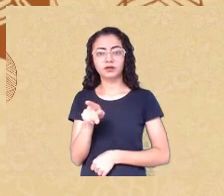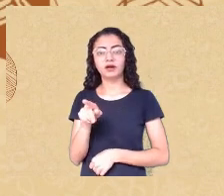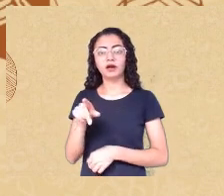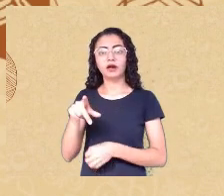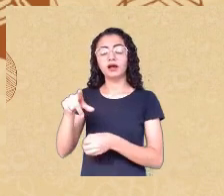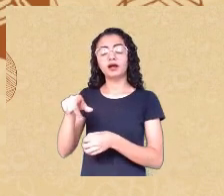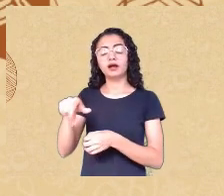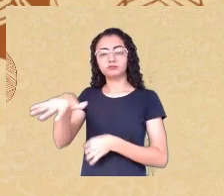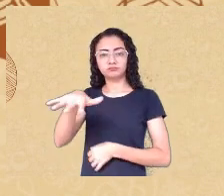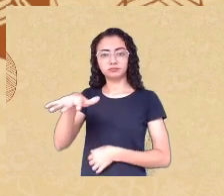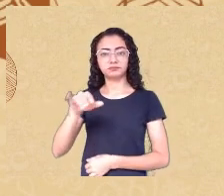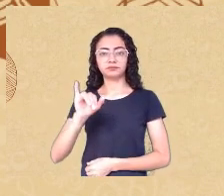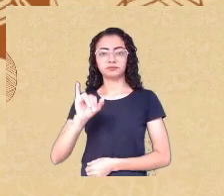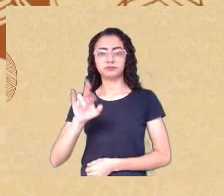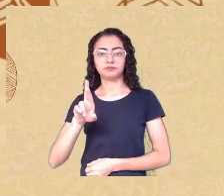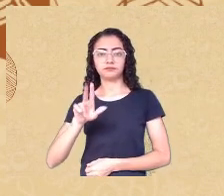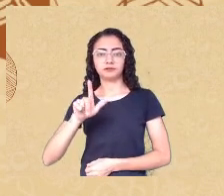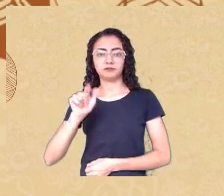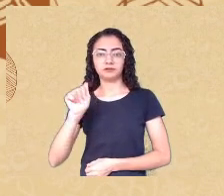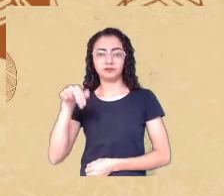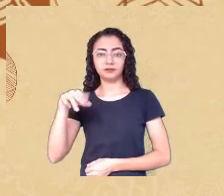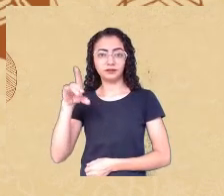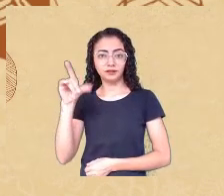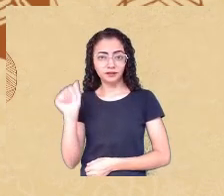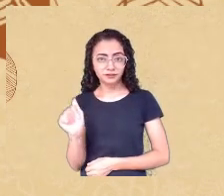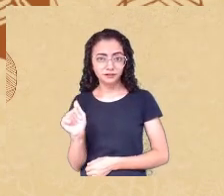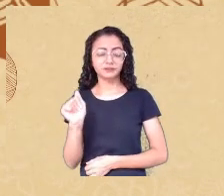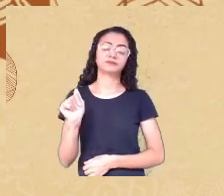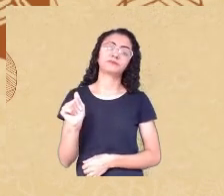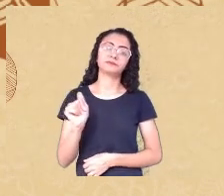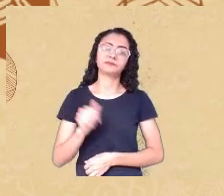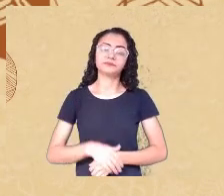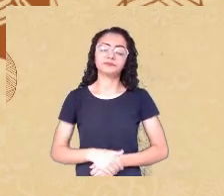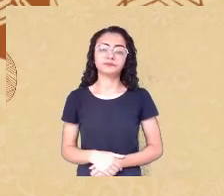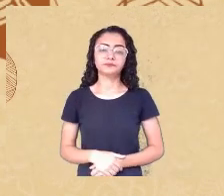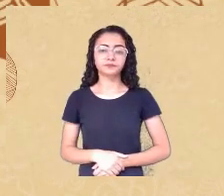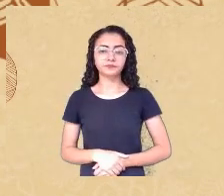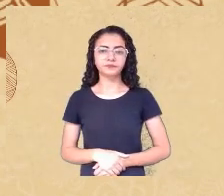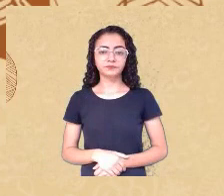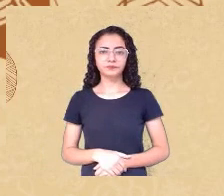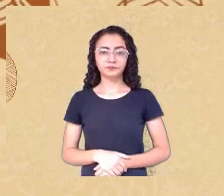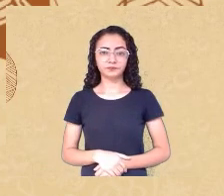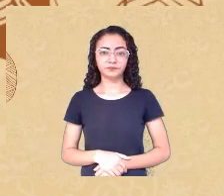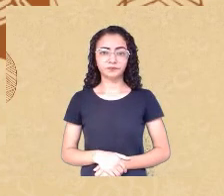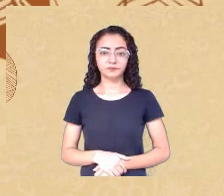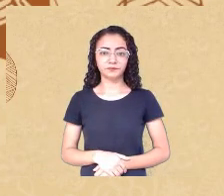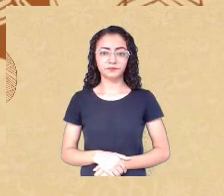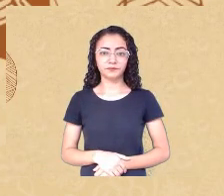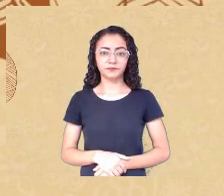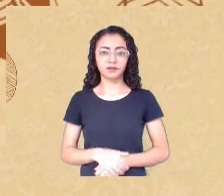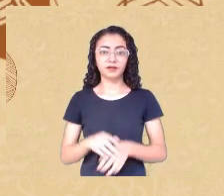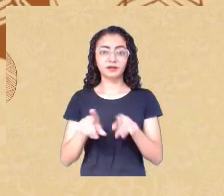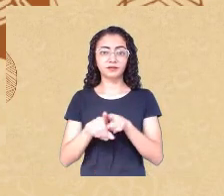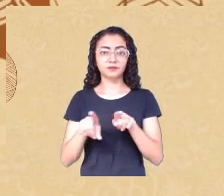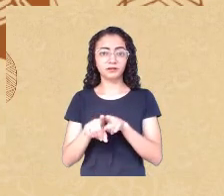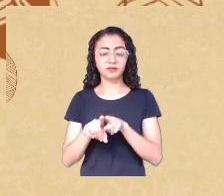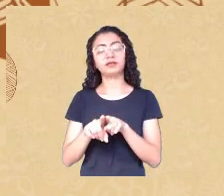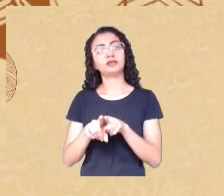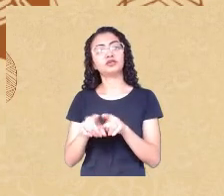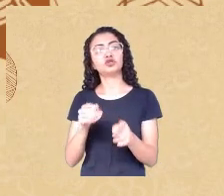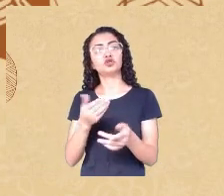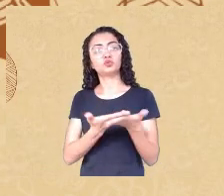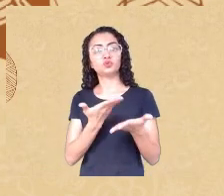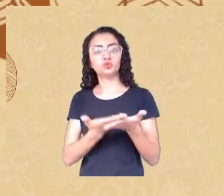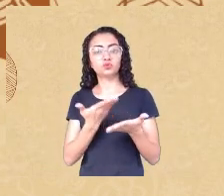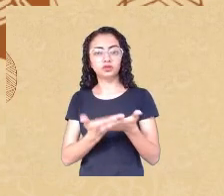UCD Music and Math Cognition Lab, e docente do programa de pós-graduação em Psicologia